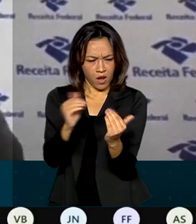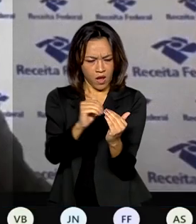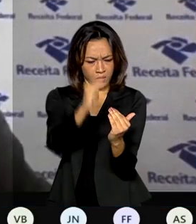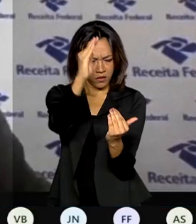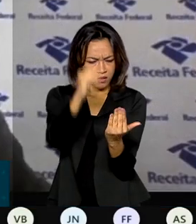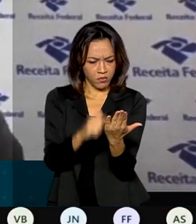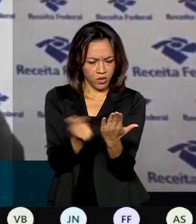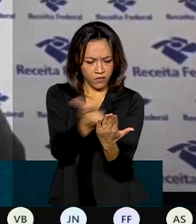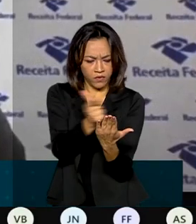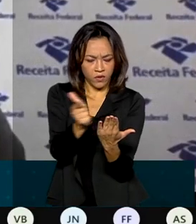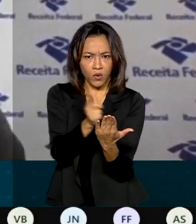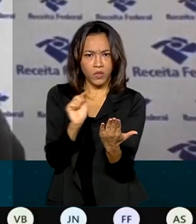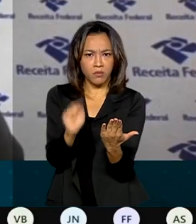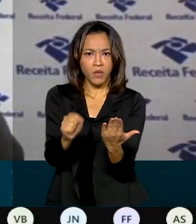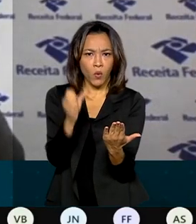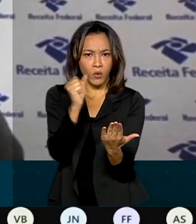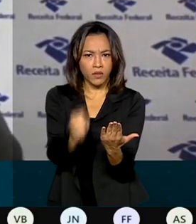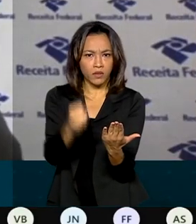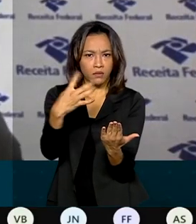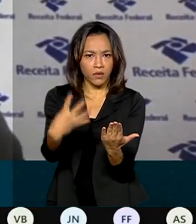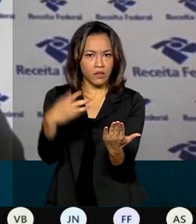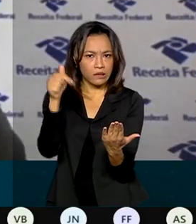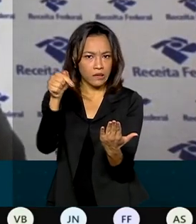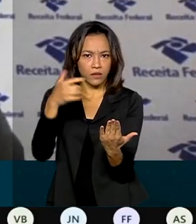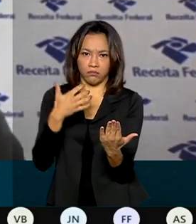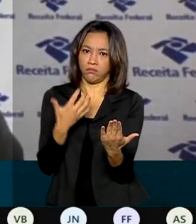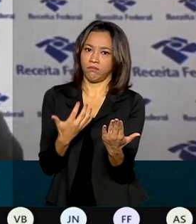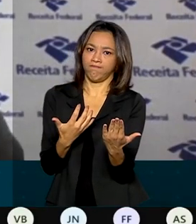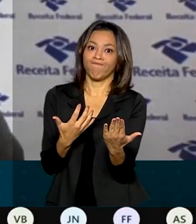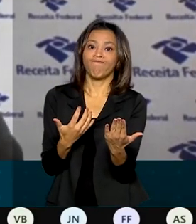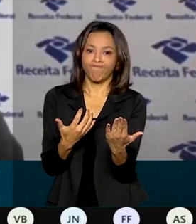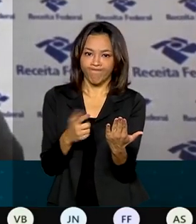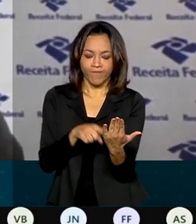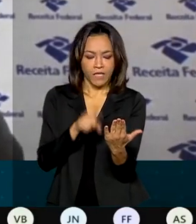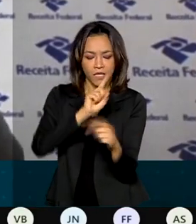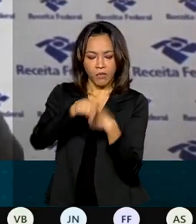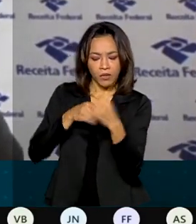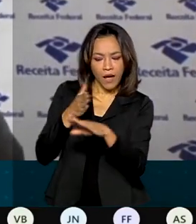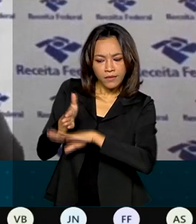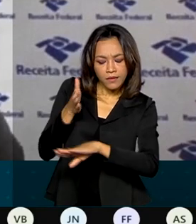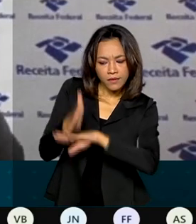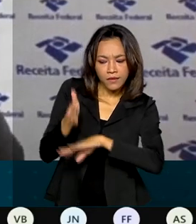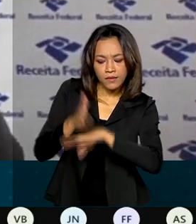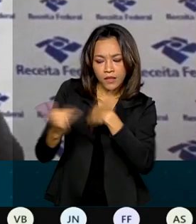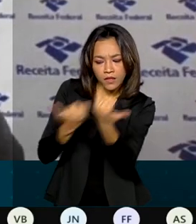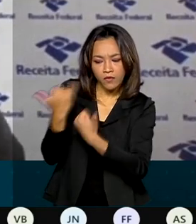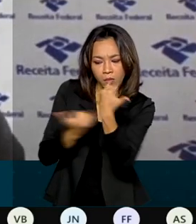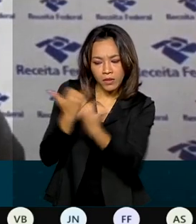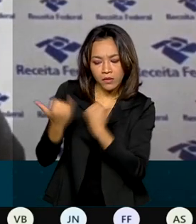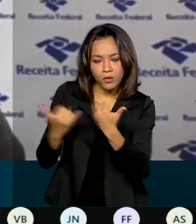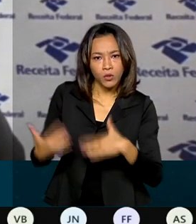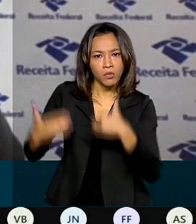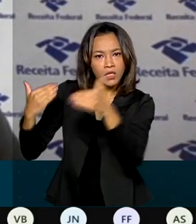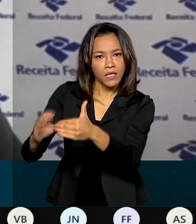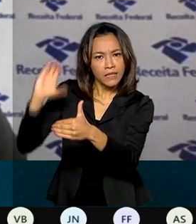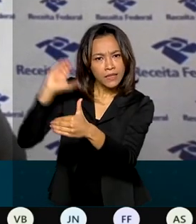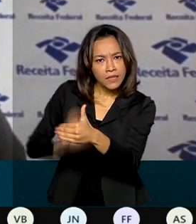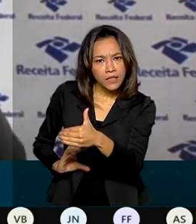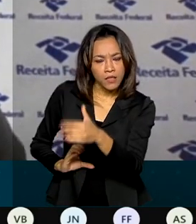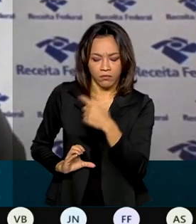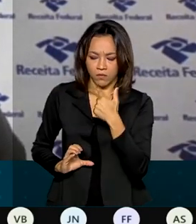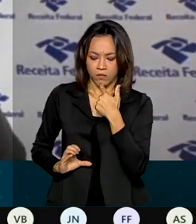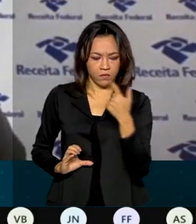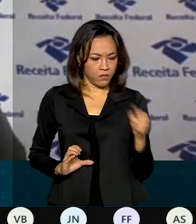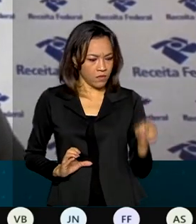dos 22.847 e, acessando as informações do Ministério da Cidadania constar que